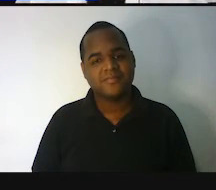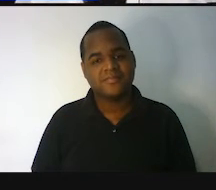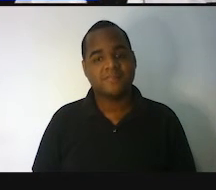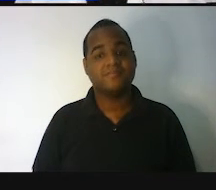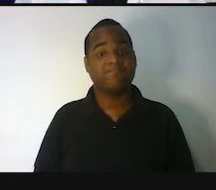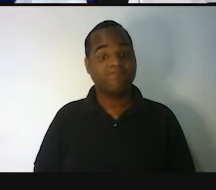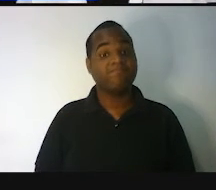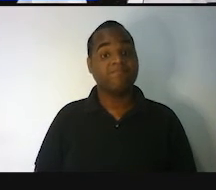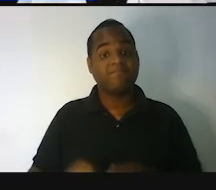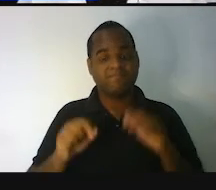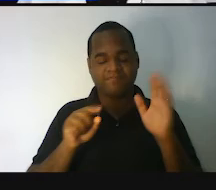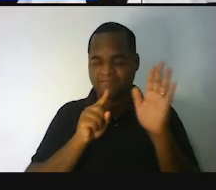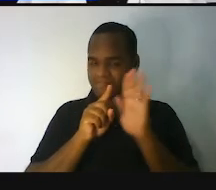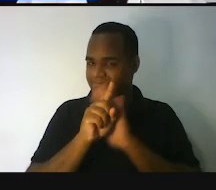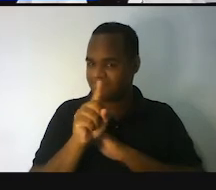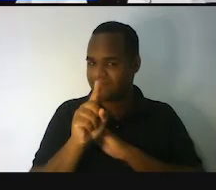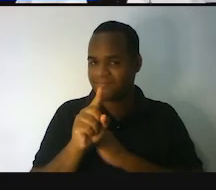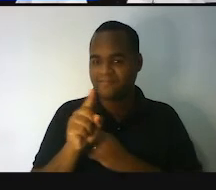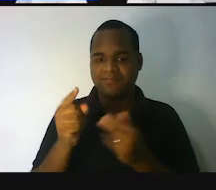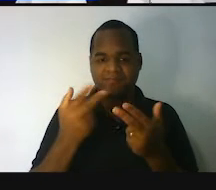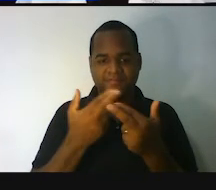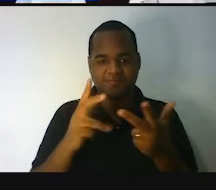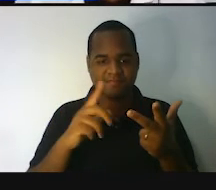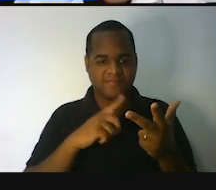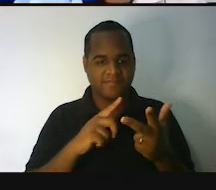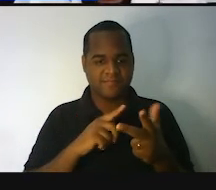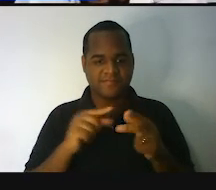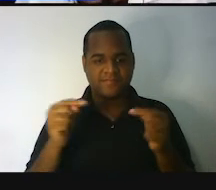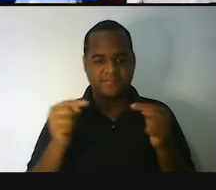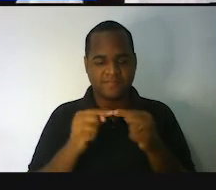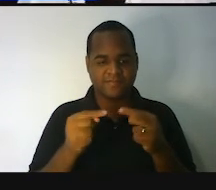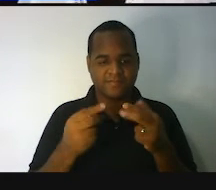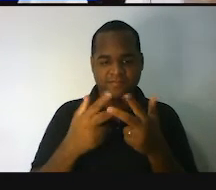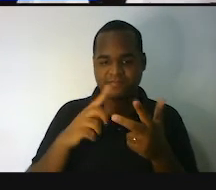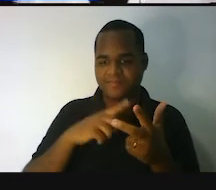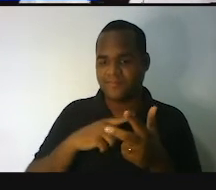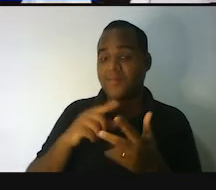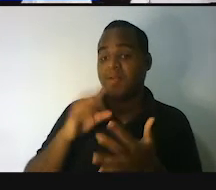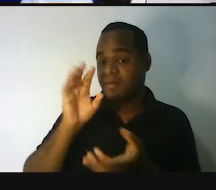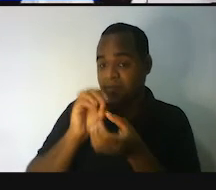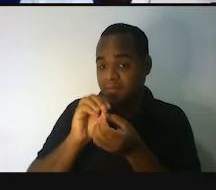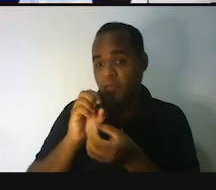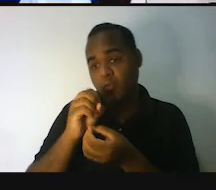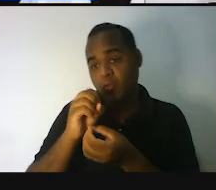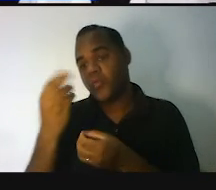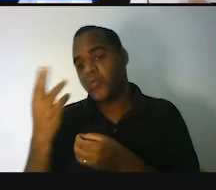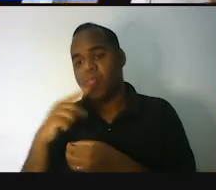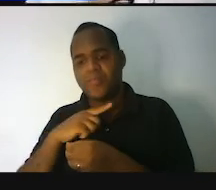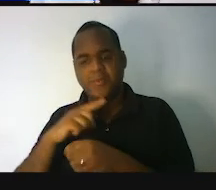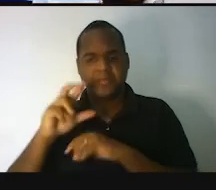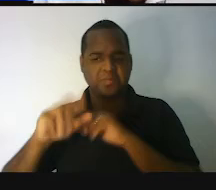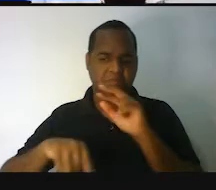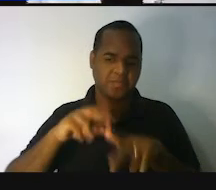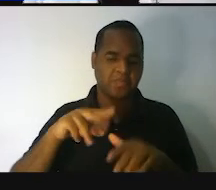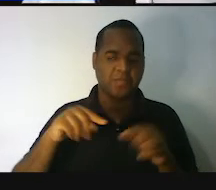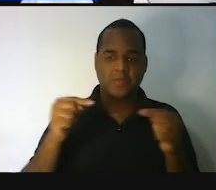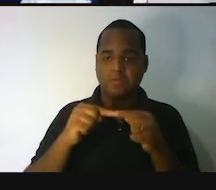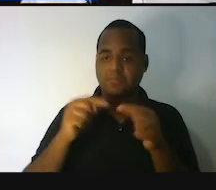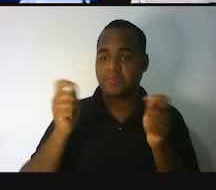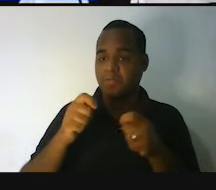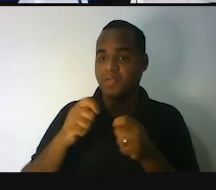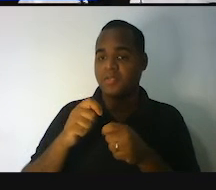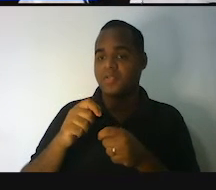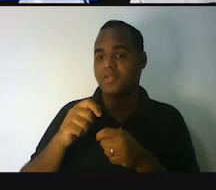Quando eu te pergunto isso, quando eu estou te perguntando o quanto um objeto ou alguma coisa ocupa de